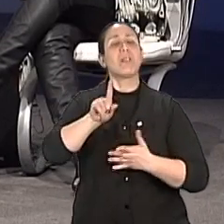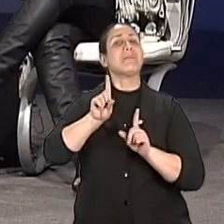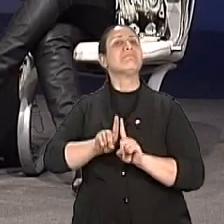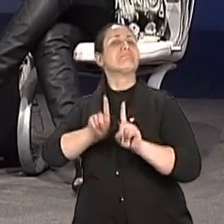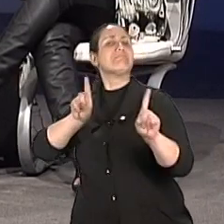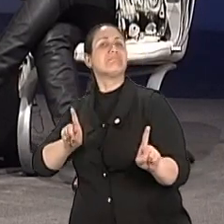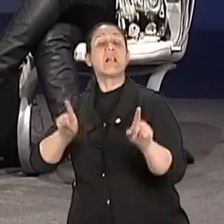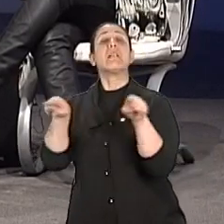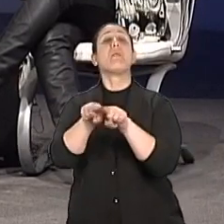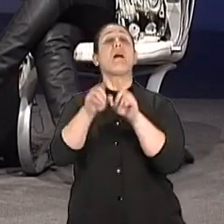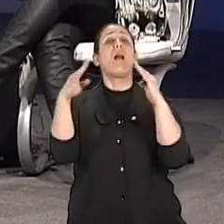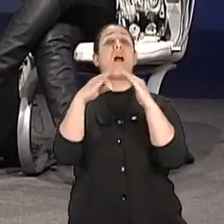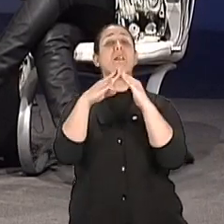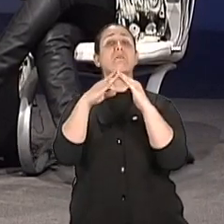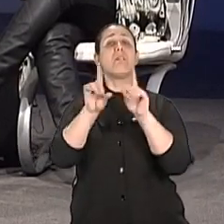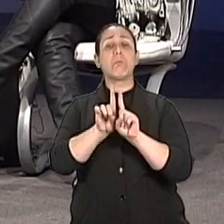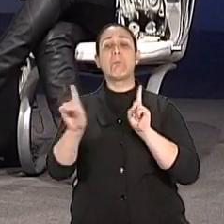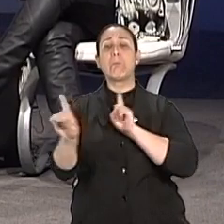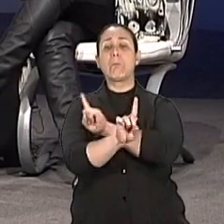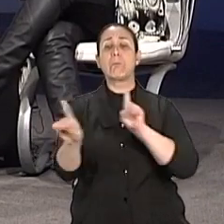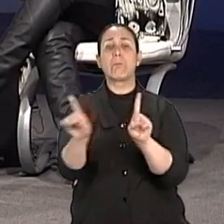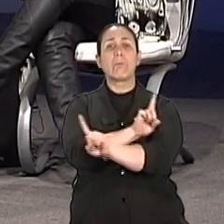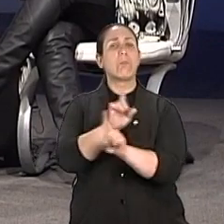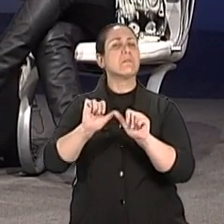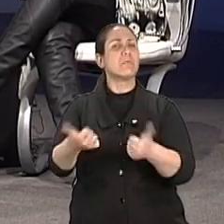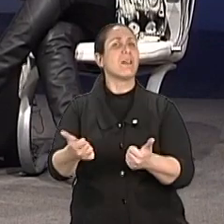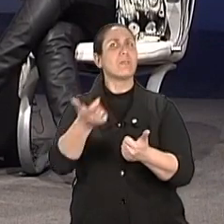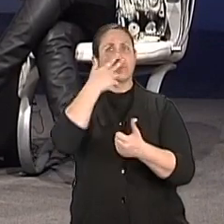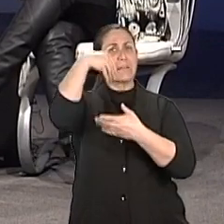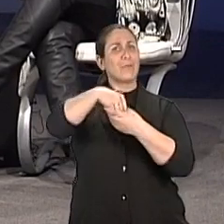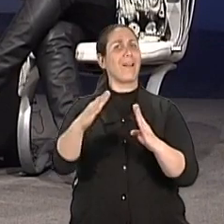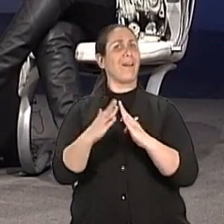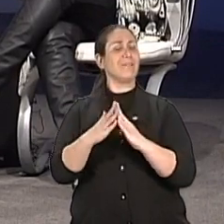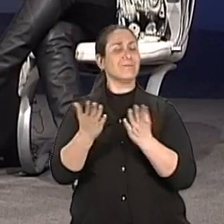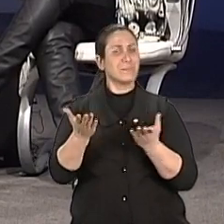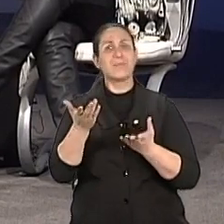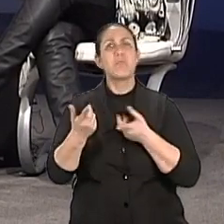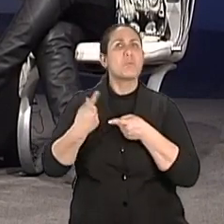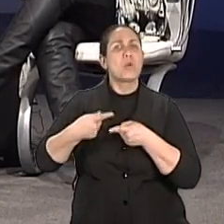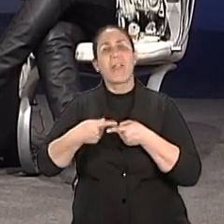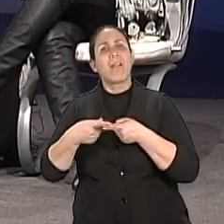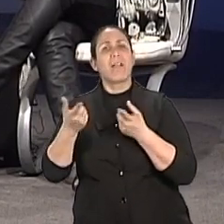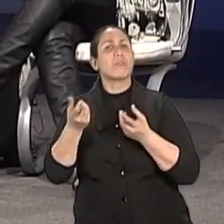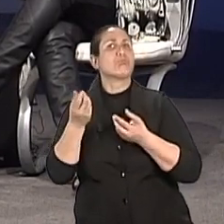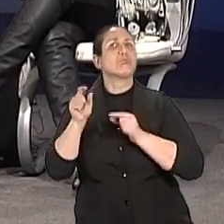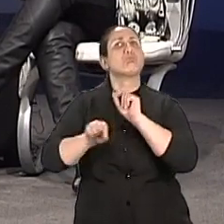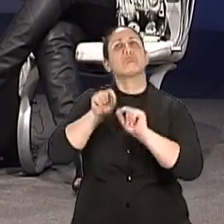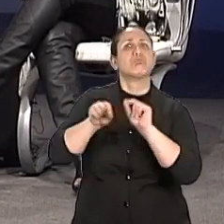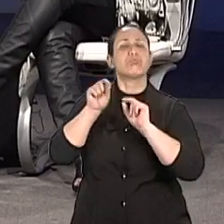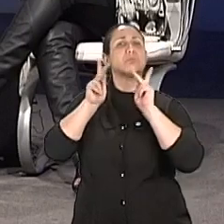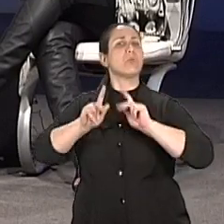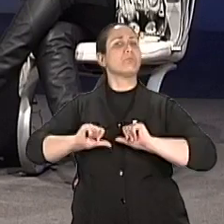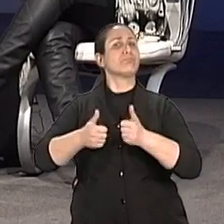de casa, que a gente uma hora vai tocar sobre isso, se é bom ou não, né? Ficar separado embaixo do mesmo teto, né? Uma pseudo-separação.